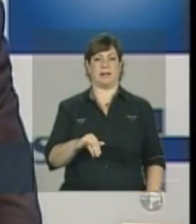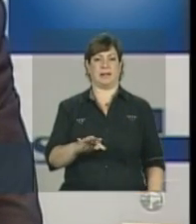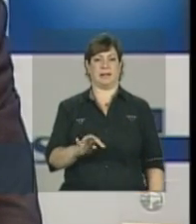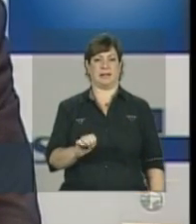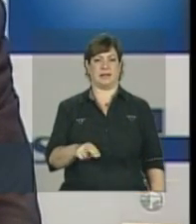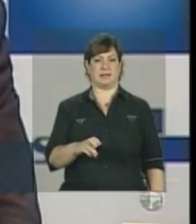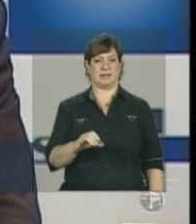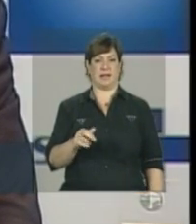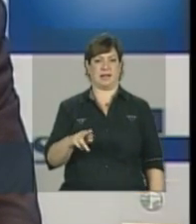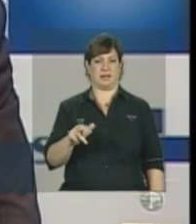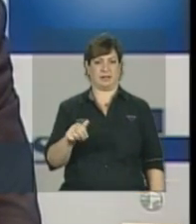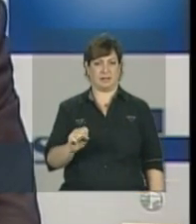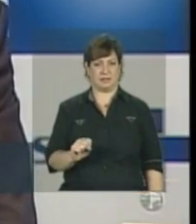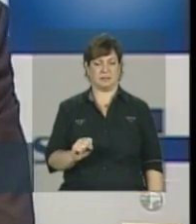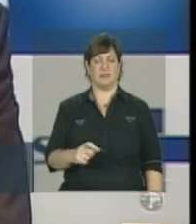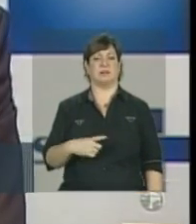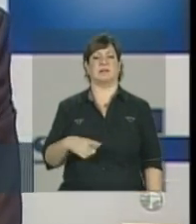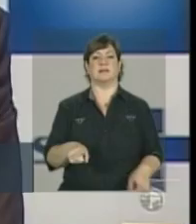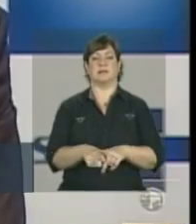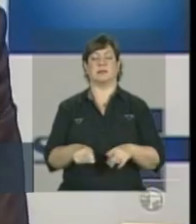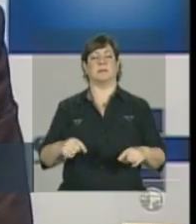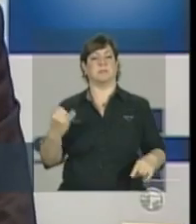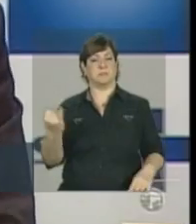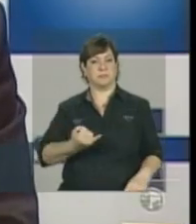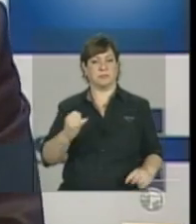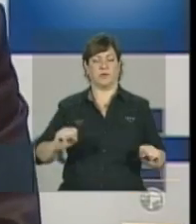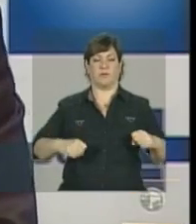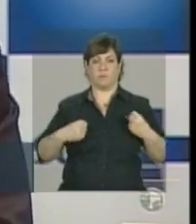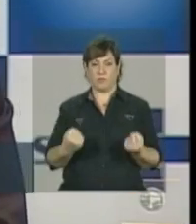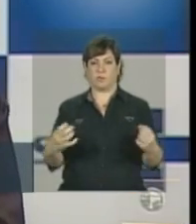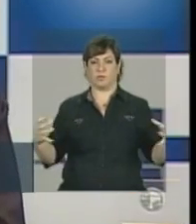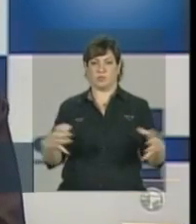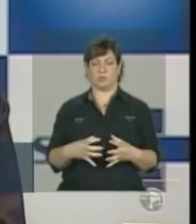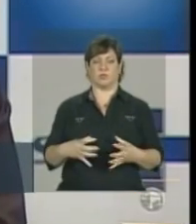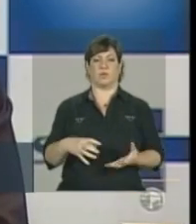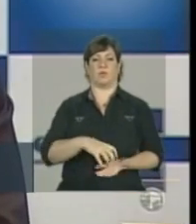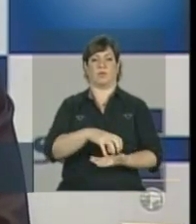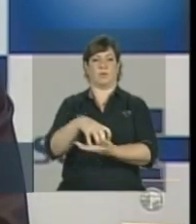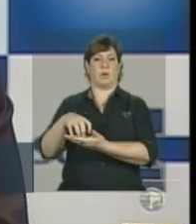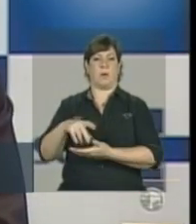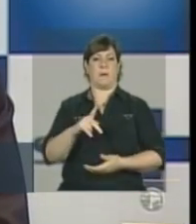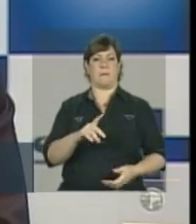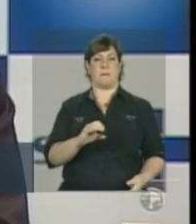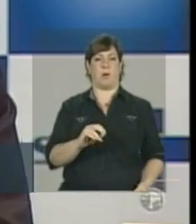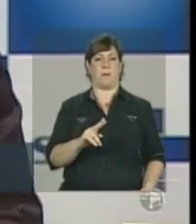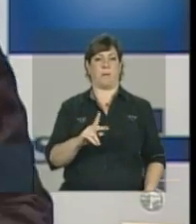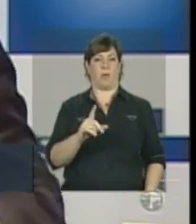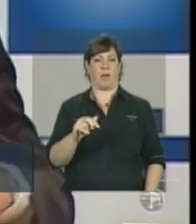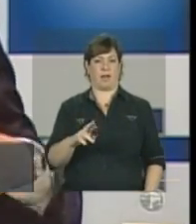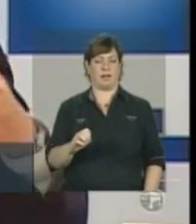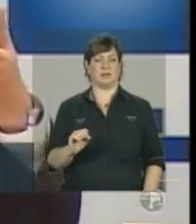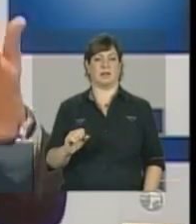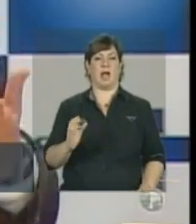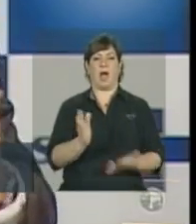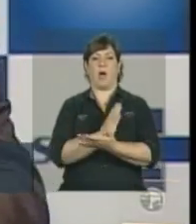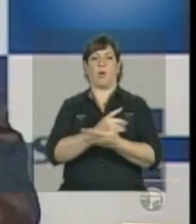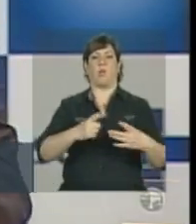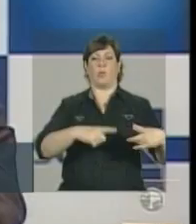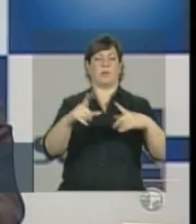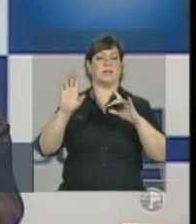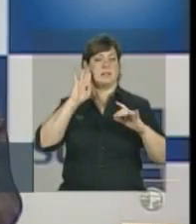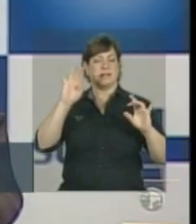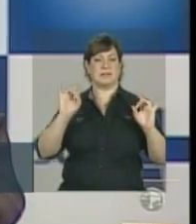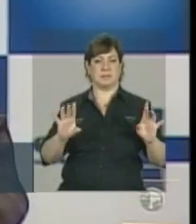É necessário um forte envolvimento com alguns movimentos populares, em algumas regiões específicas, por exemplo, todo o nosso